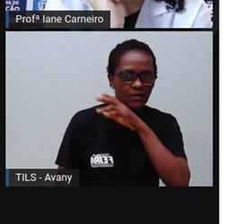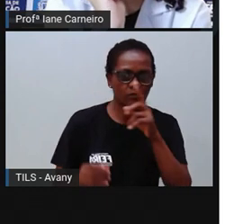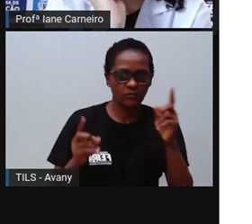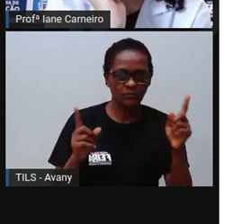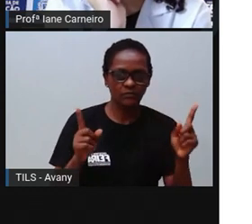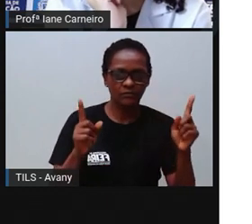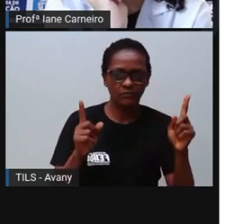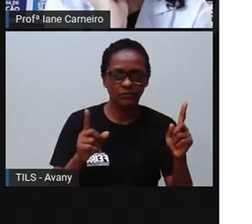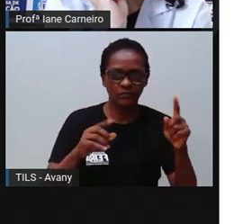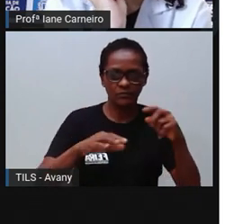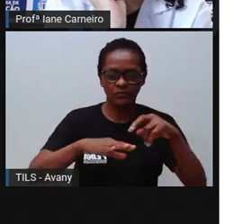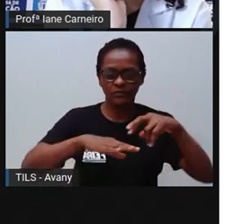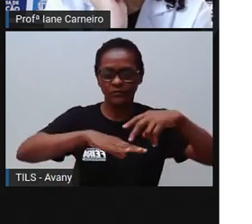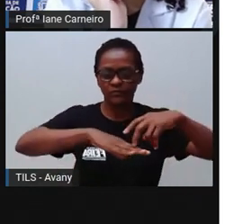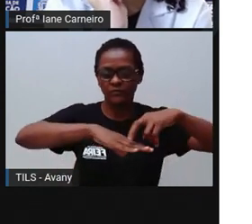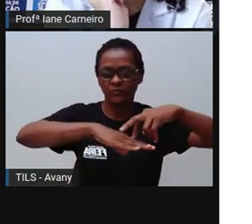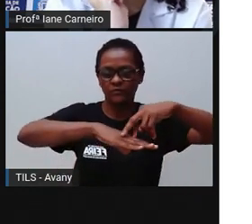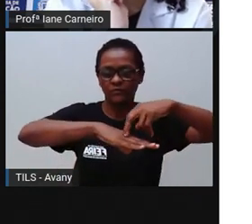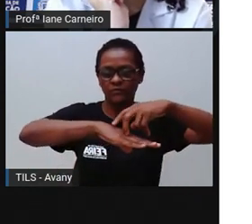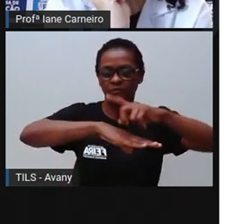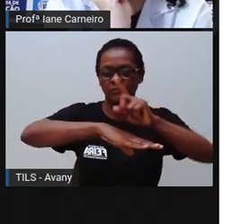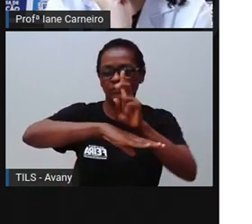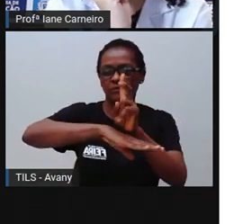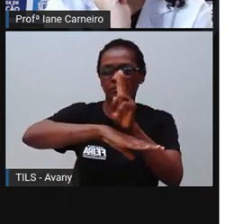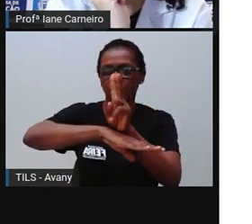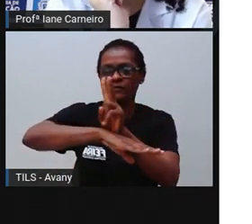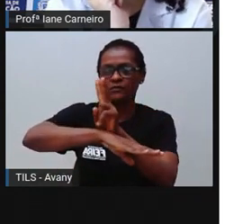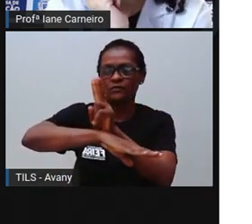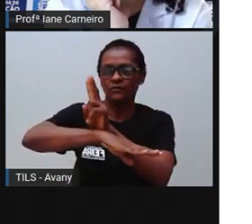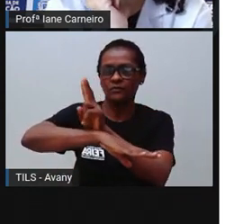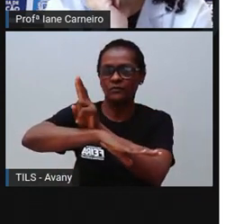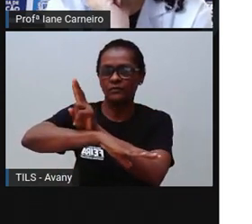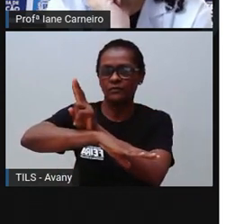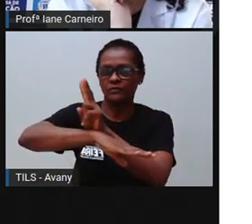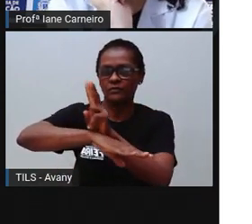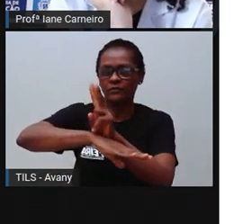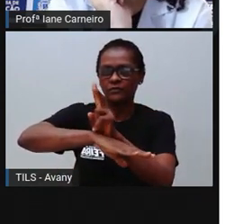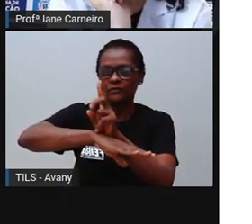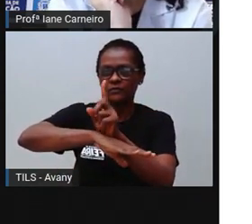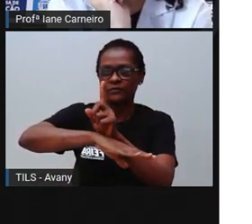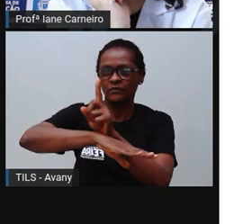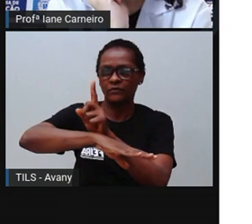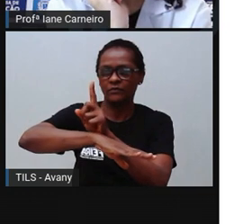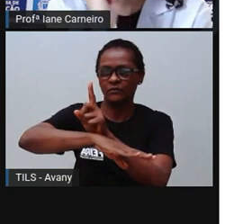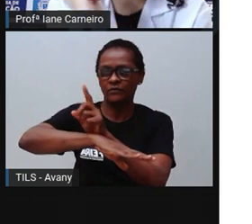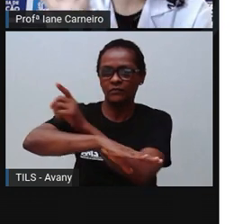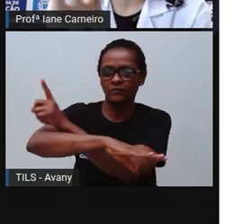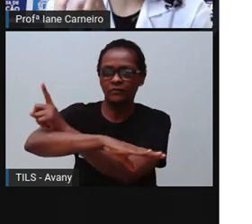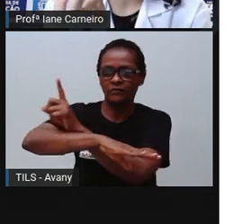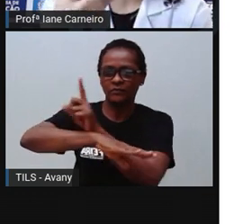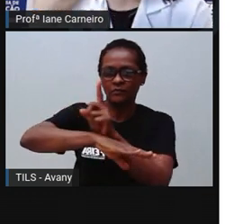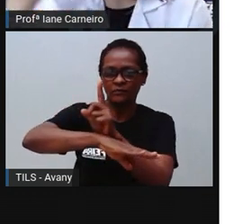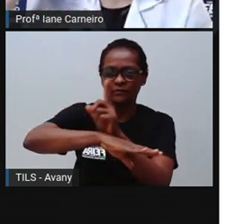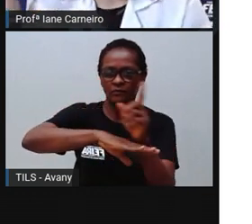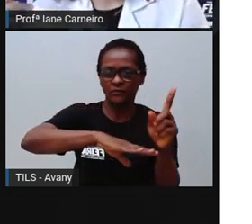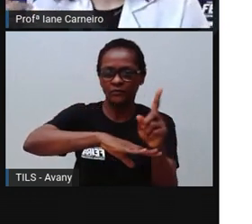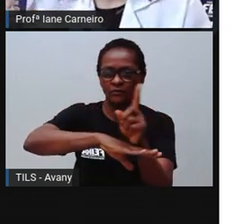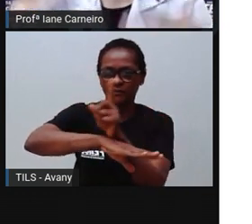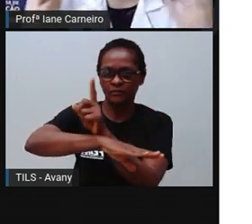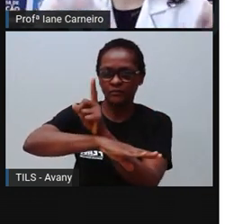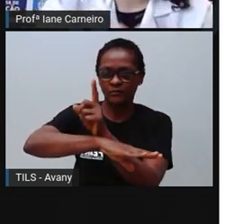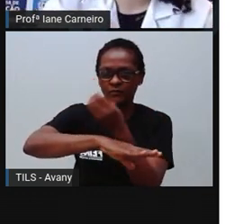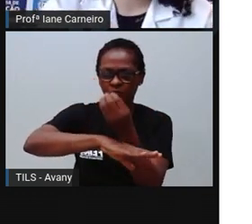ponte tentando atravessar, né, eles tinham um próprio irmão, porque nenhum dos dois queriam, né, ajudar, nem voltar